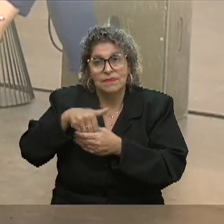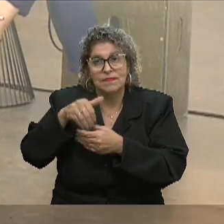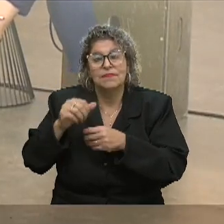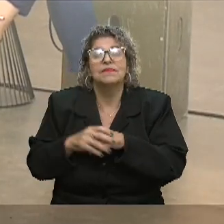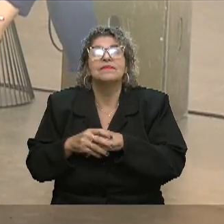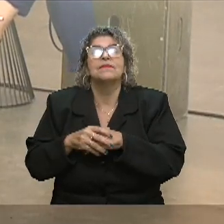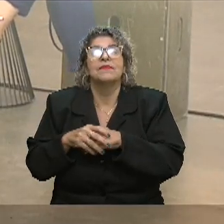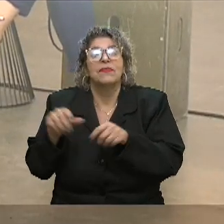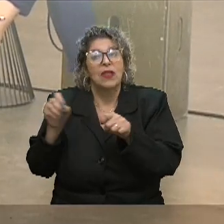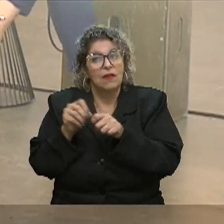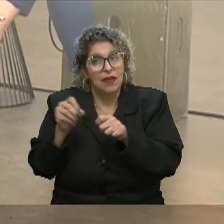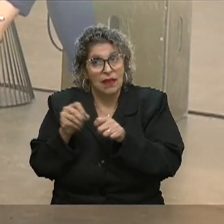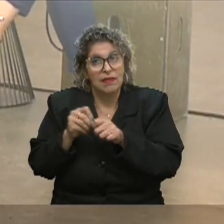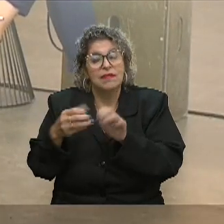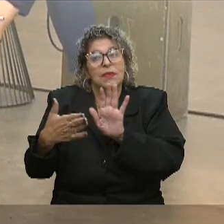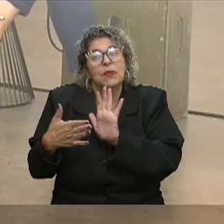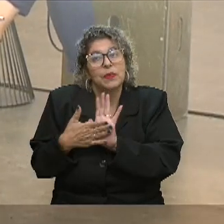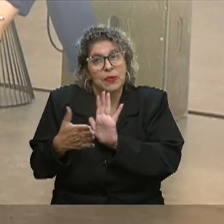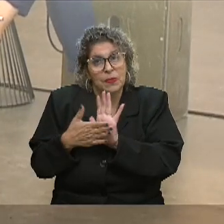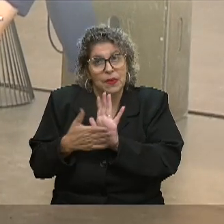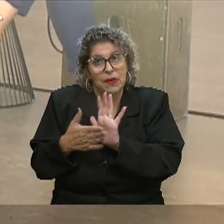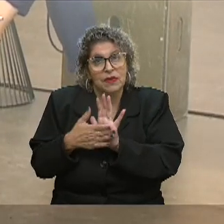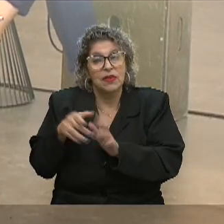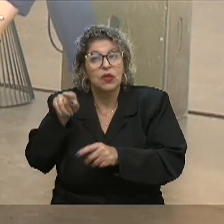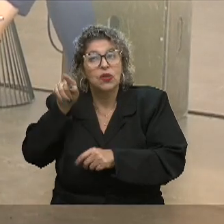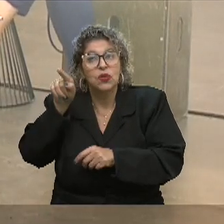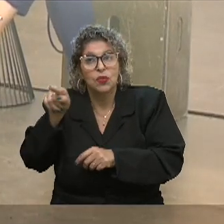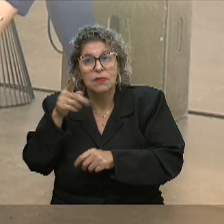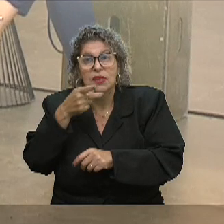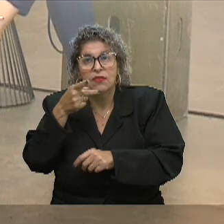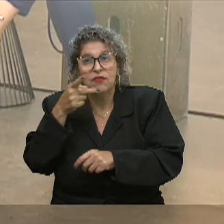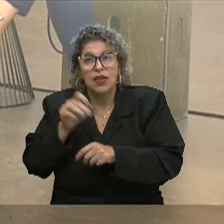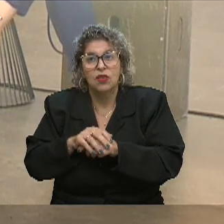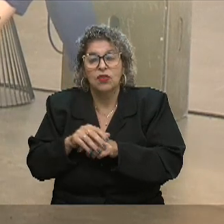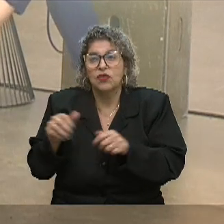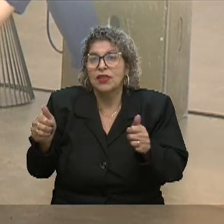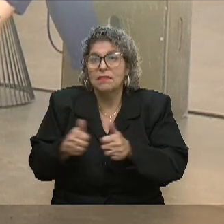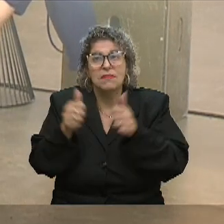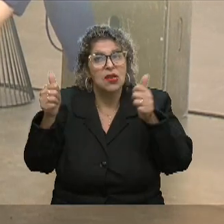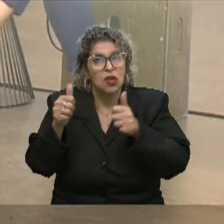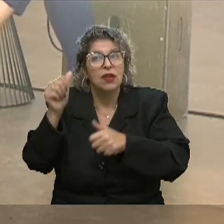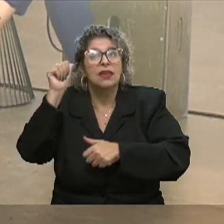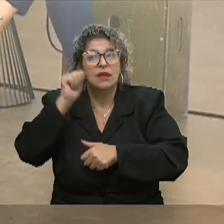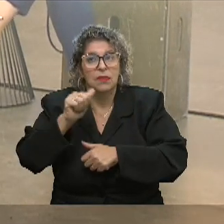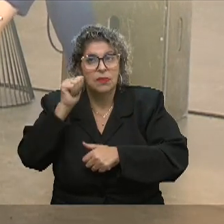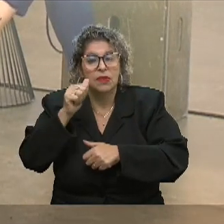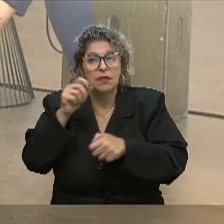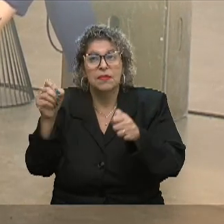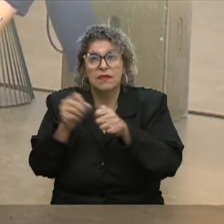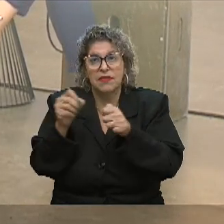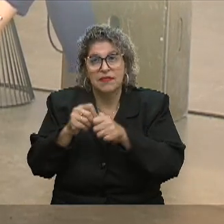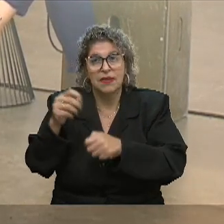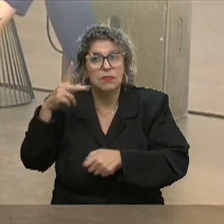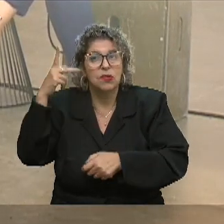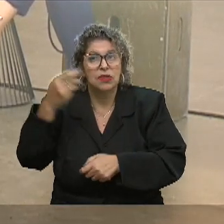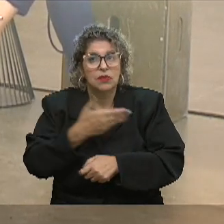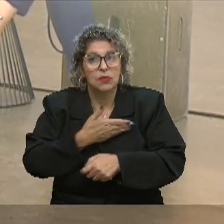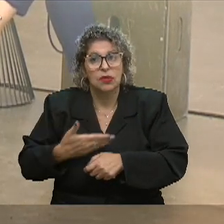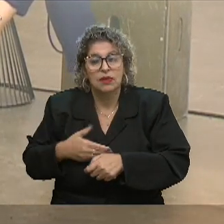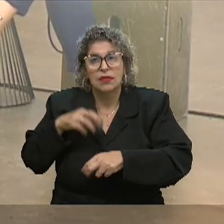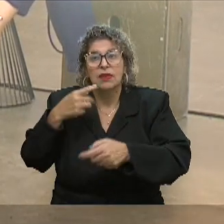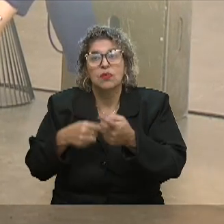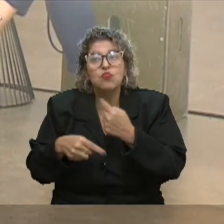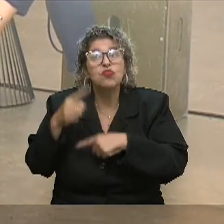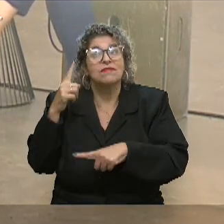eleição, para ver o que elas propõem, como tu mesma comentou, não tem ninguém melhor do que nós mesmos para produzir as políticas públicas e mudar as